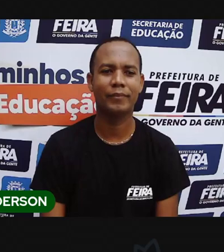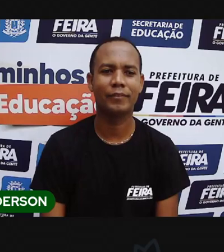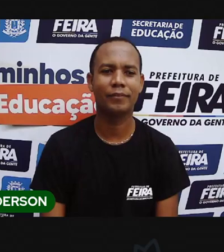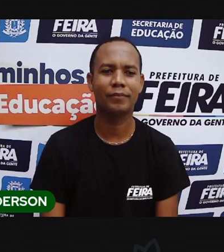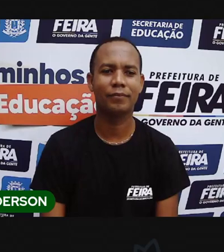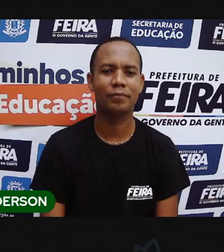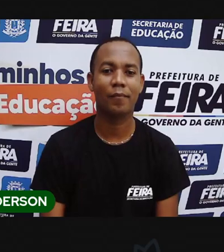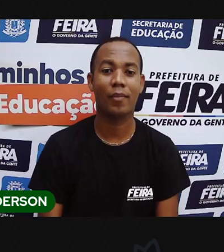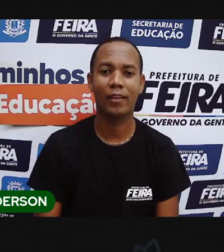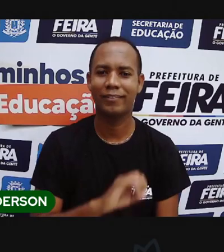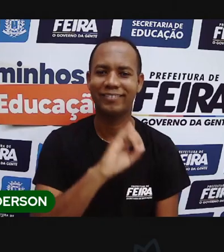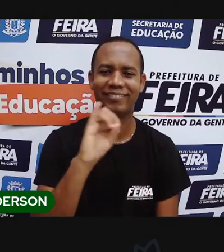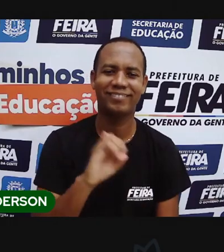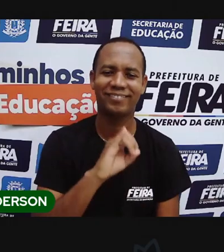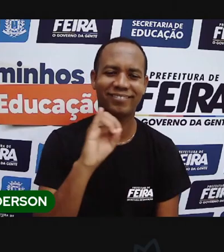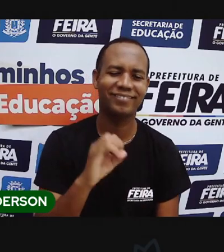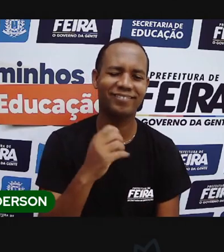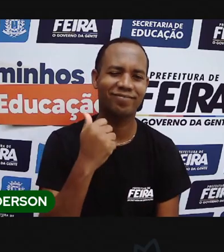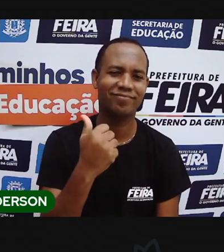Oi!